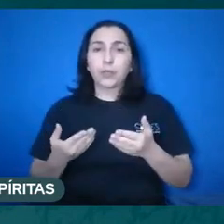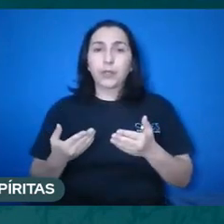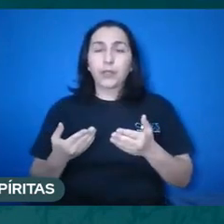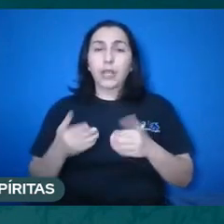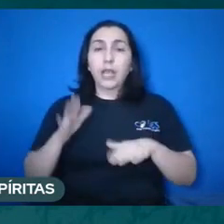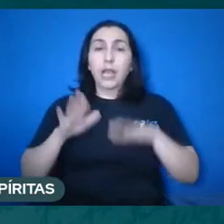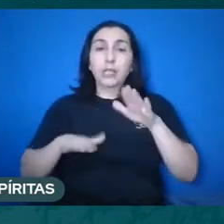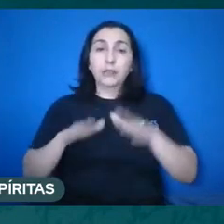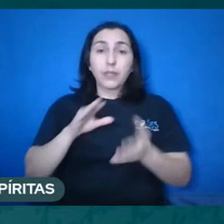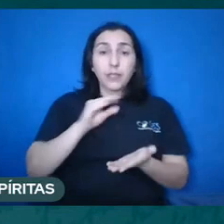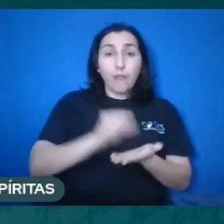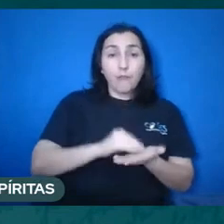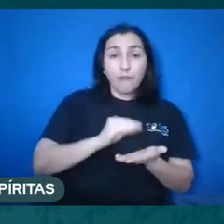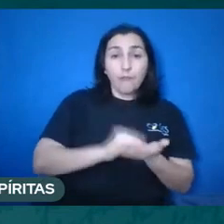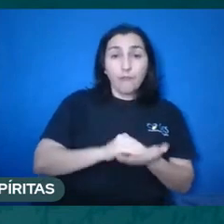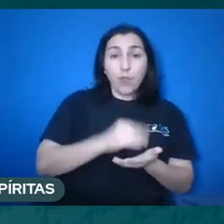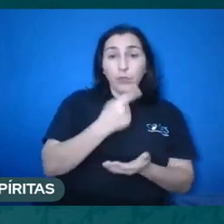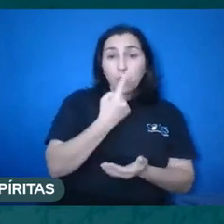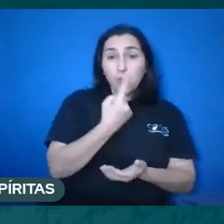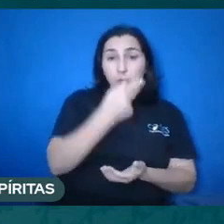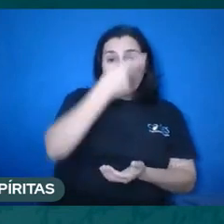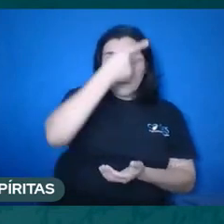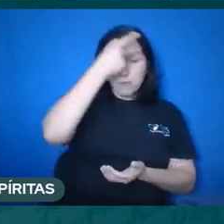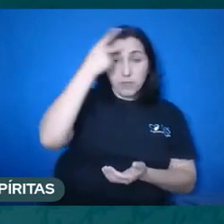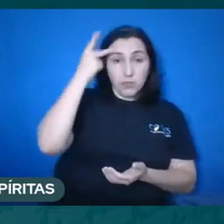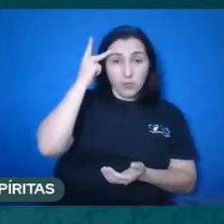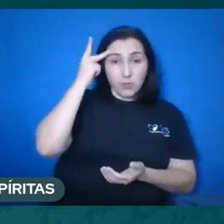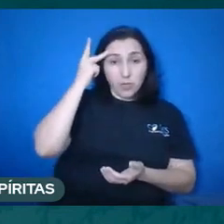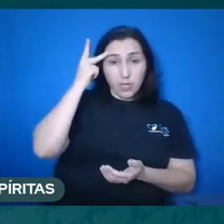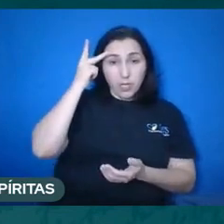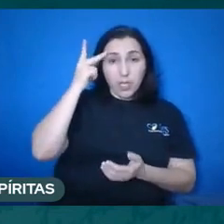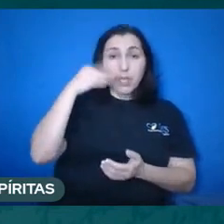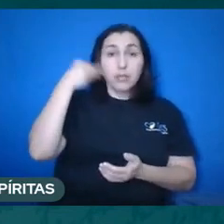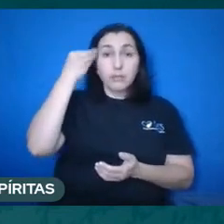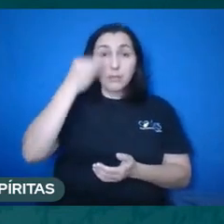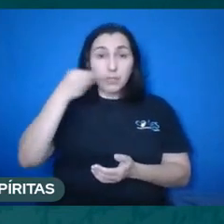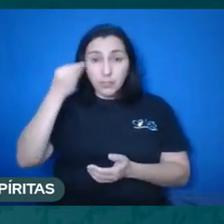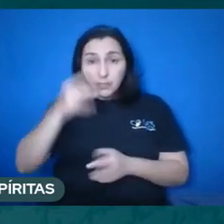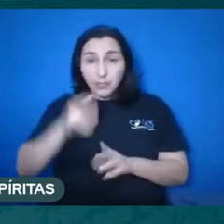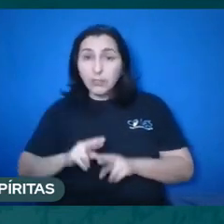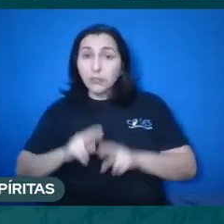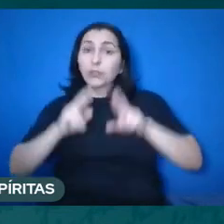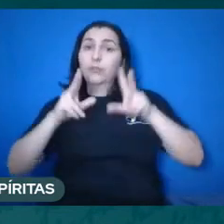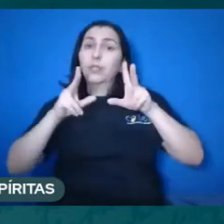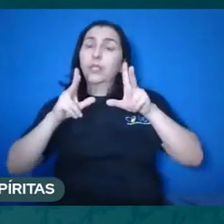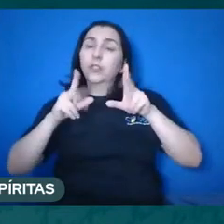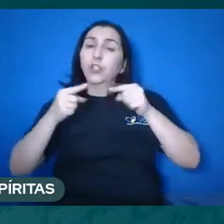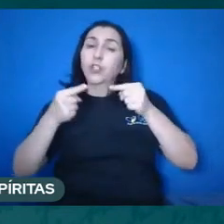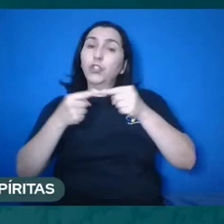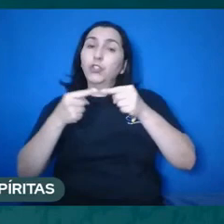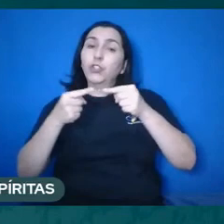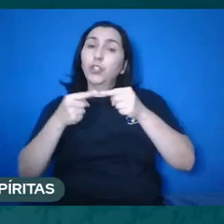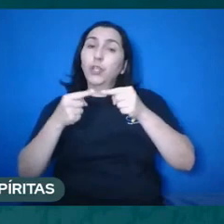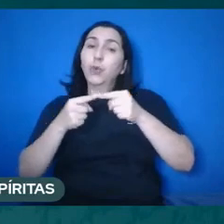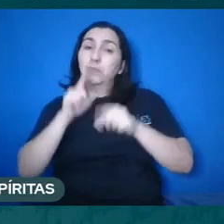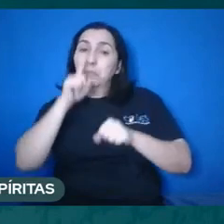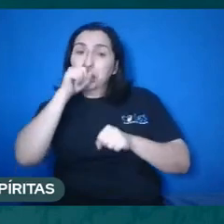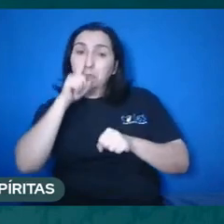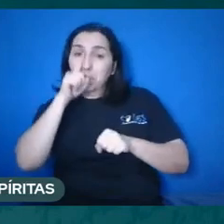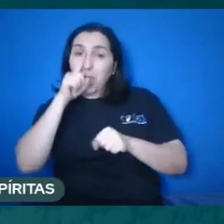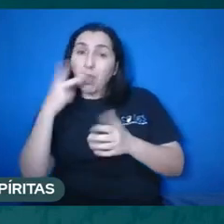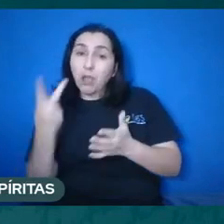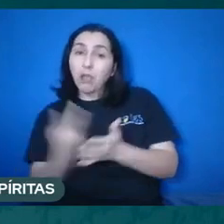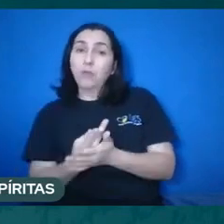falta praticada por pessoas diferentes tem expiações diferentes em função da atenuante ou da agravante que gerou o fato.